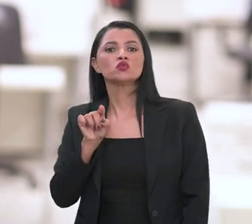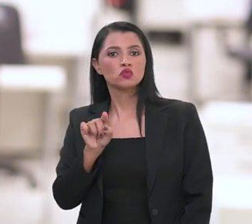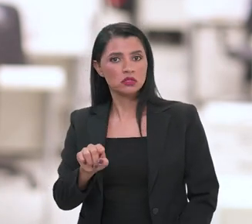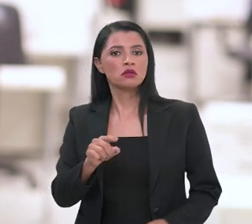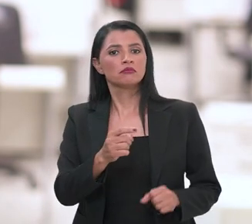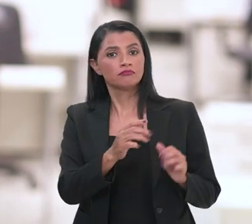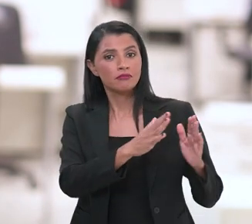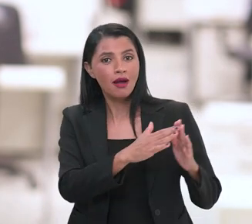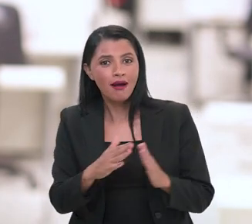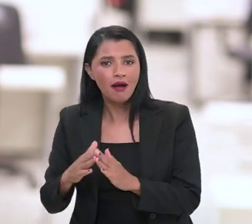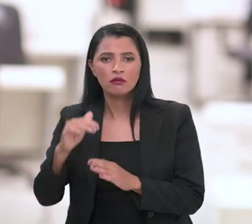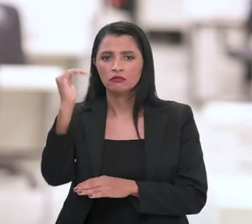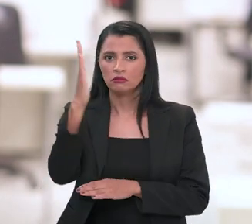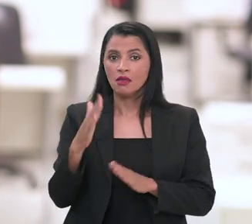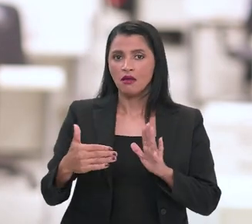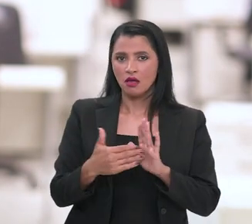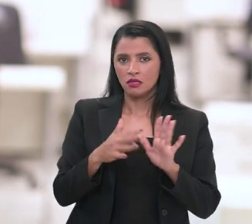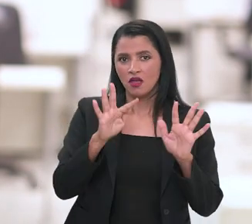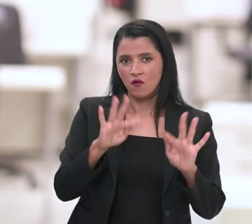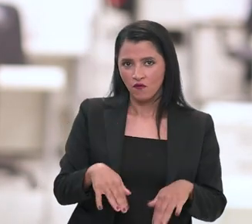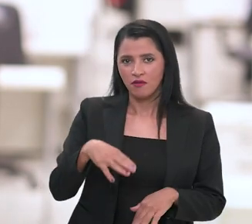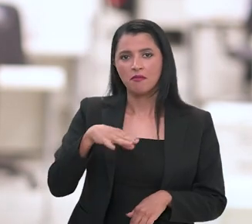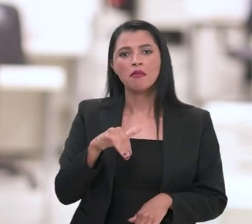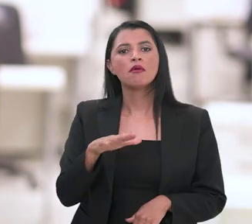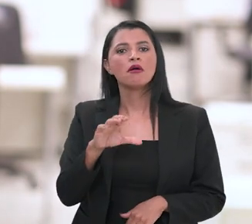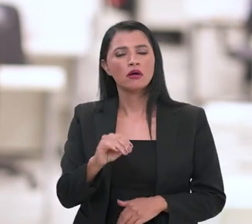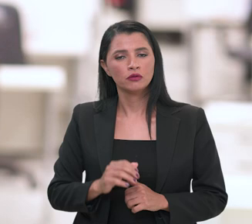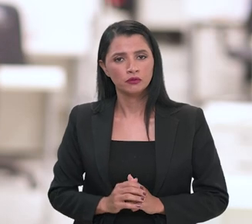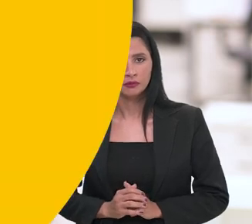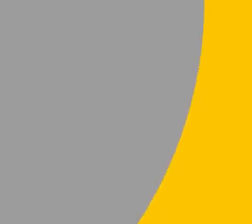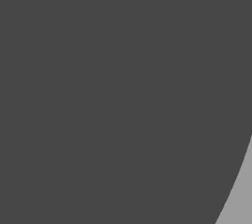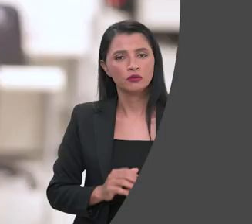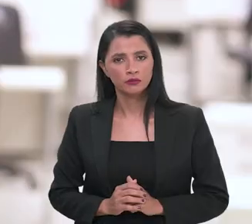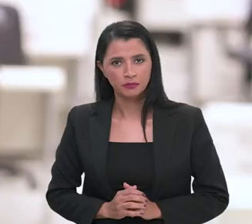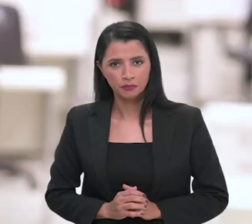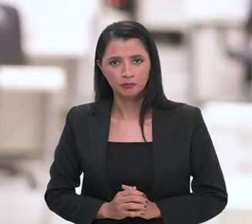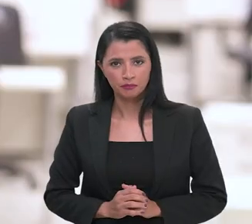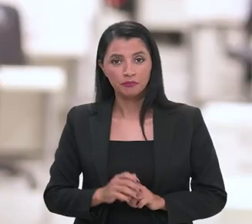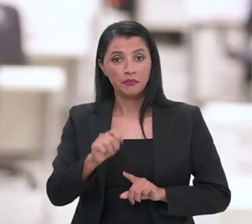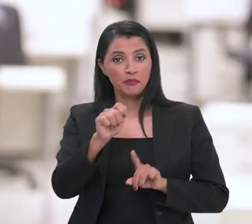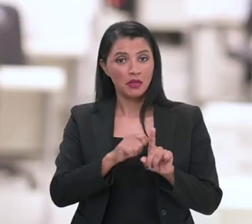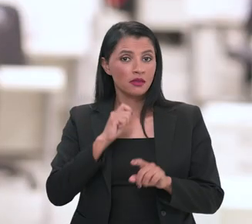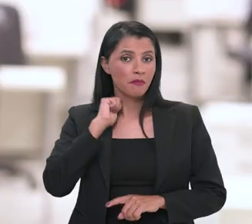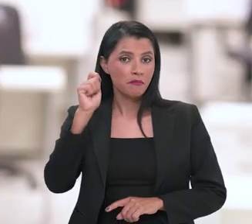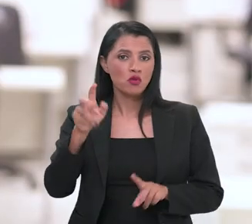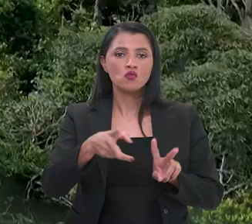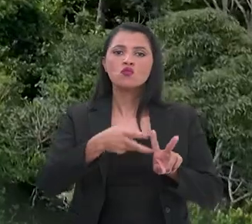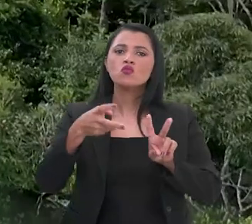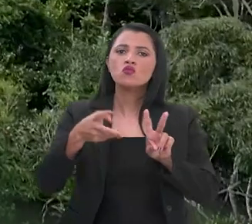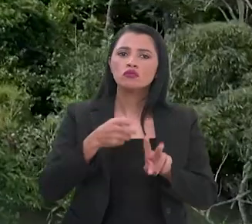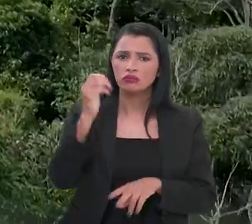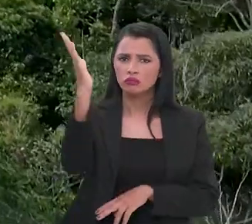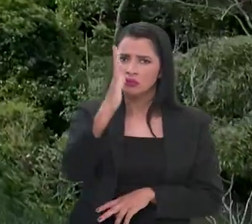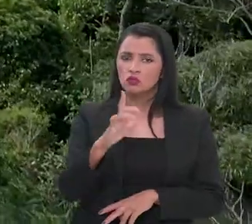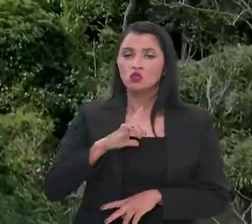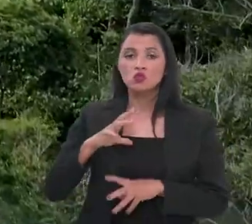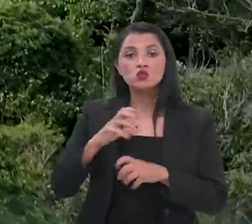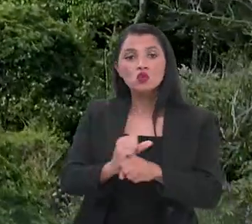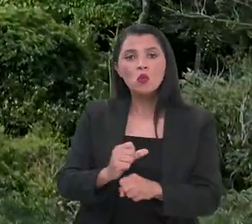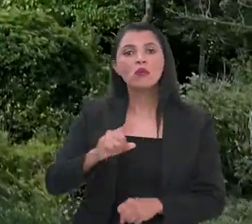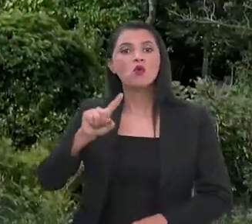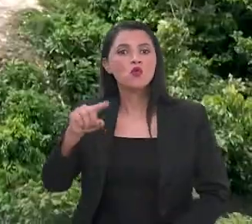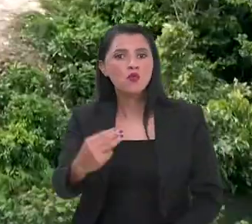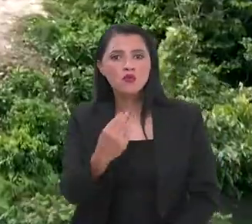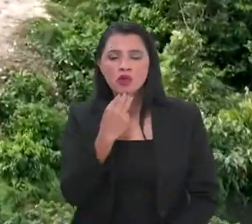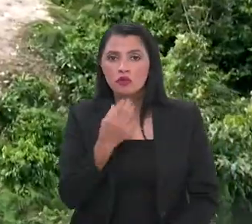.400 habitações do Brasil até o final de maio. Abril indígena. O Brasil tem 1